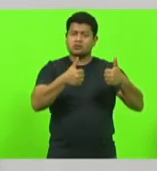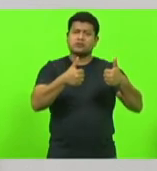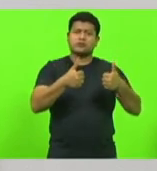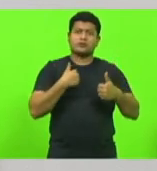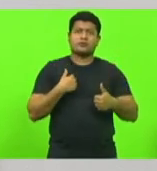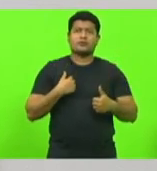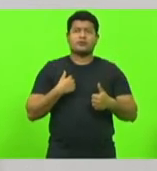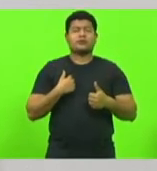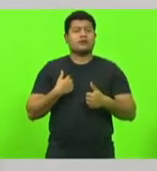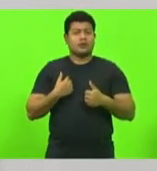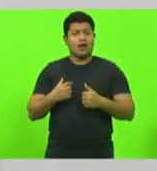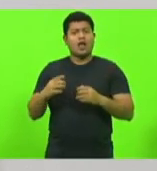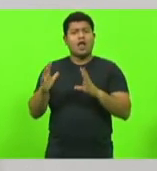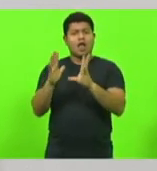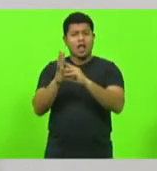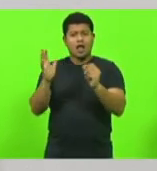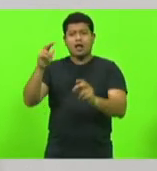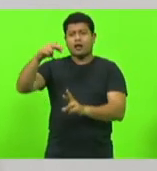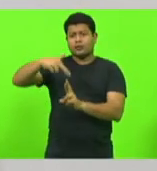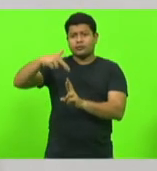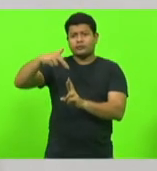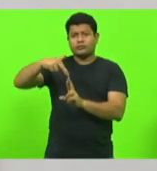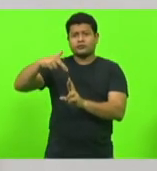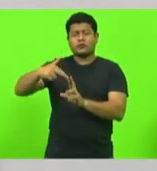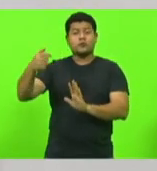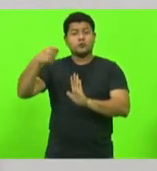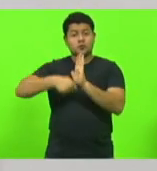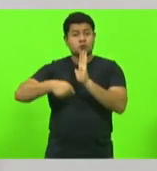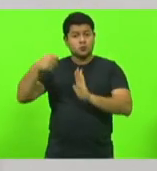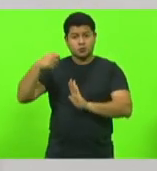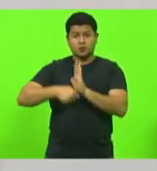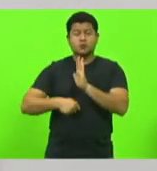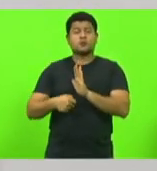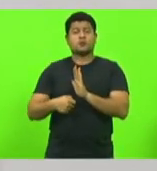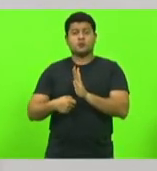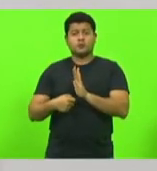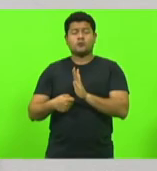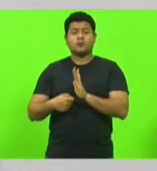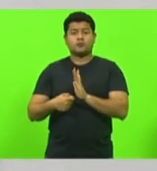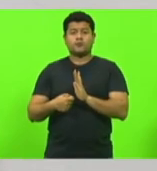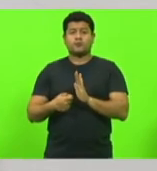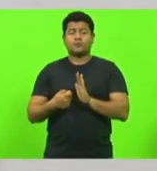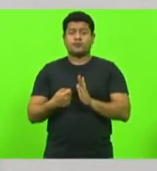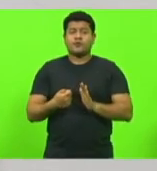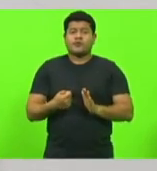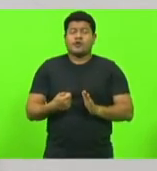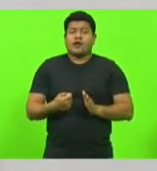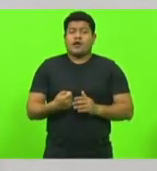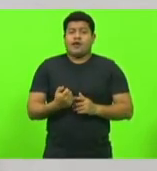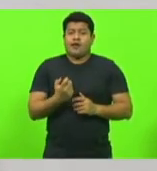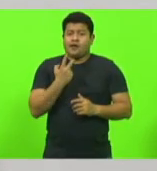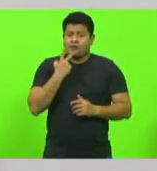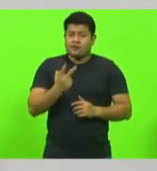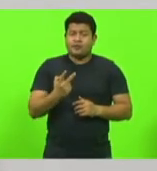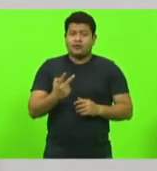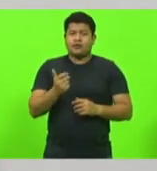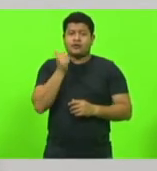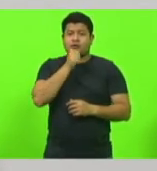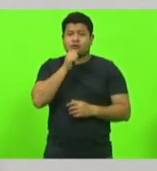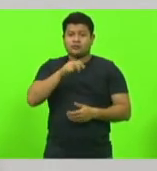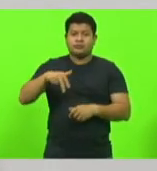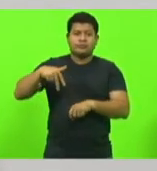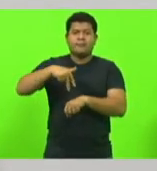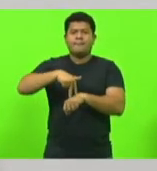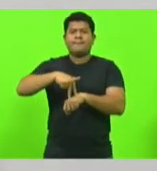exemplo, de referência, de luta, e dizer que as mulheres estão de pé na luta. E espero que os